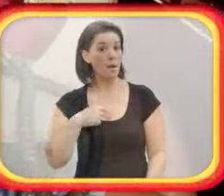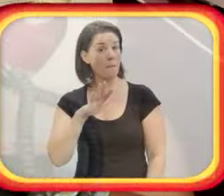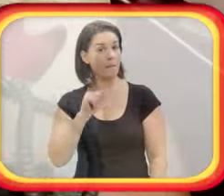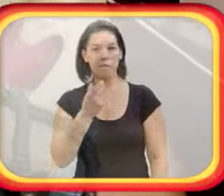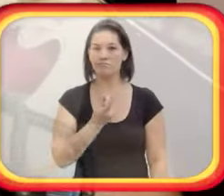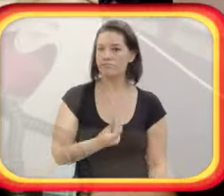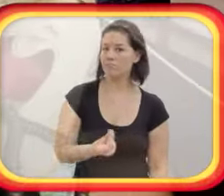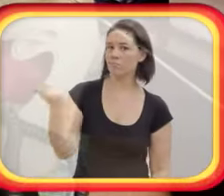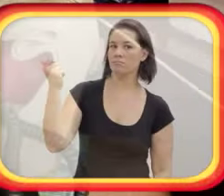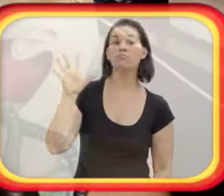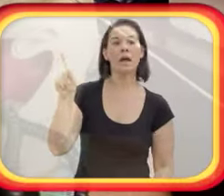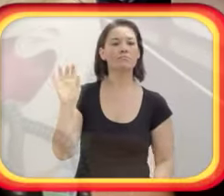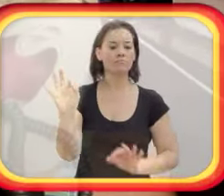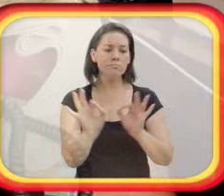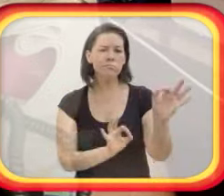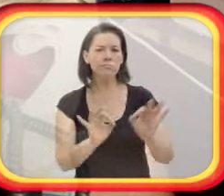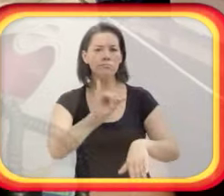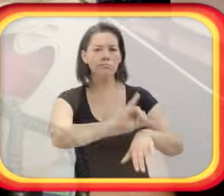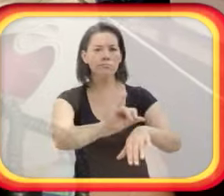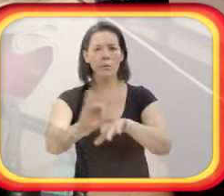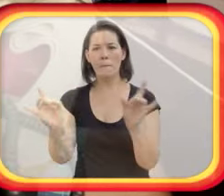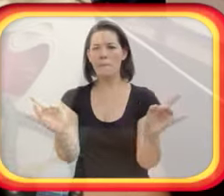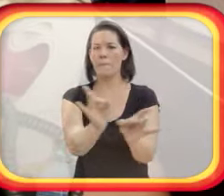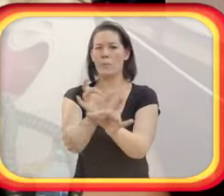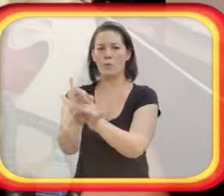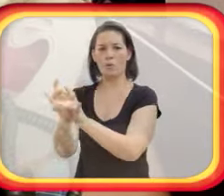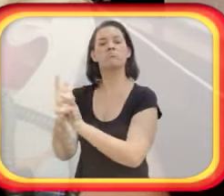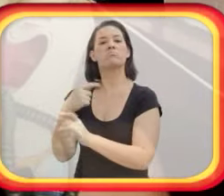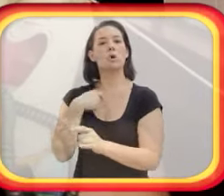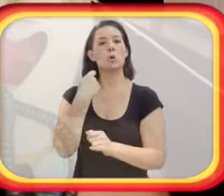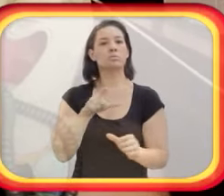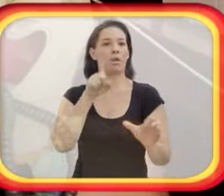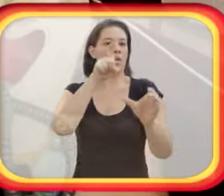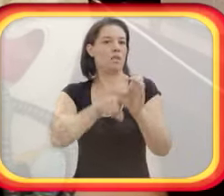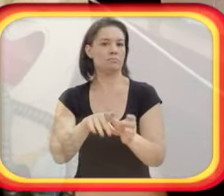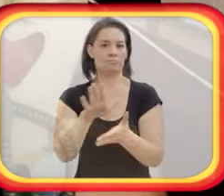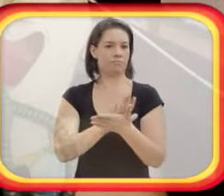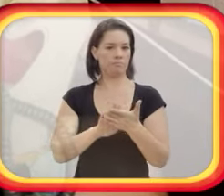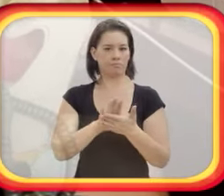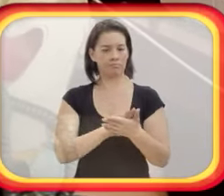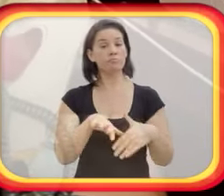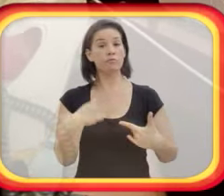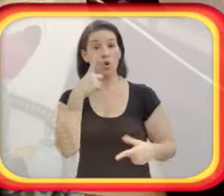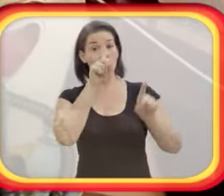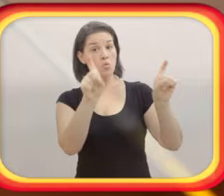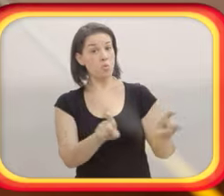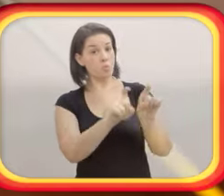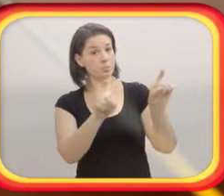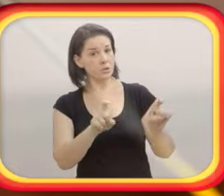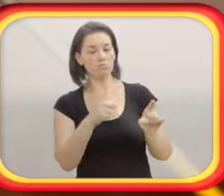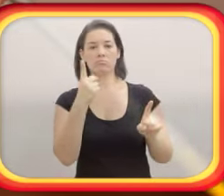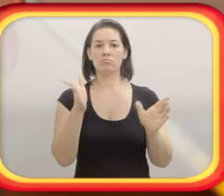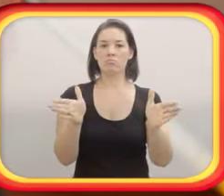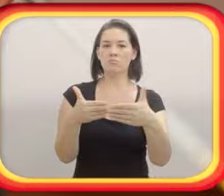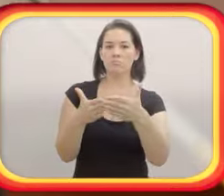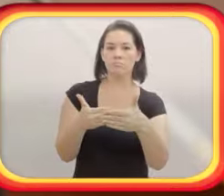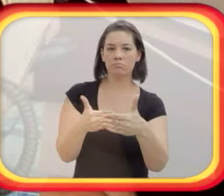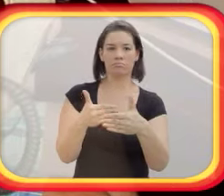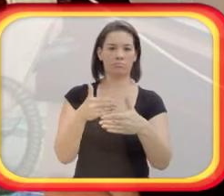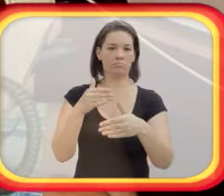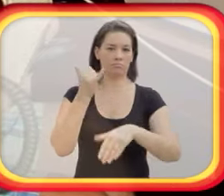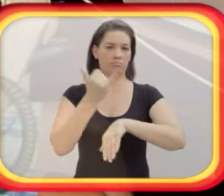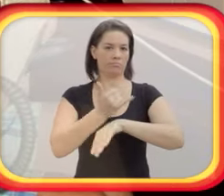A minha mãe saiu agora, mas ela deixou tudo pronto aqui para que eu não tenha necessidade de nada. Então, um computador,